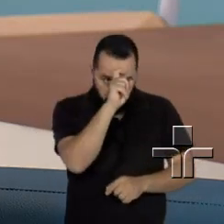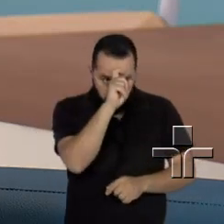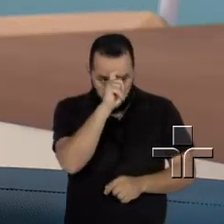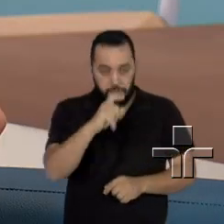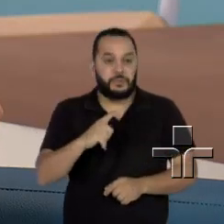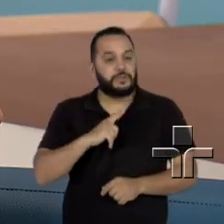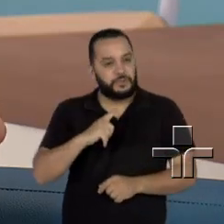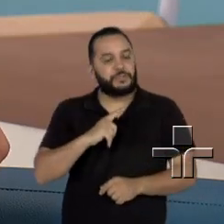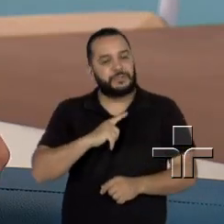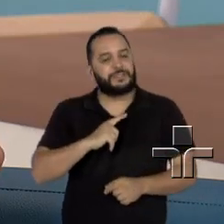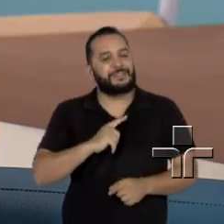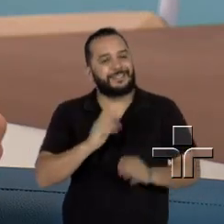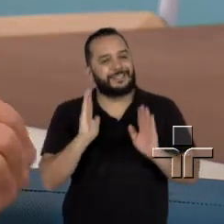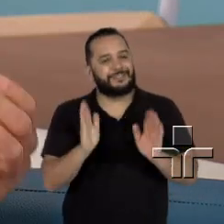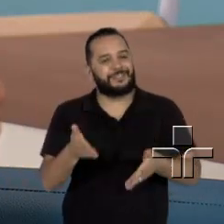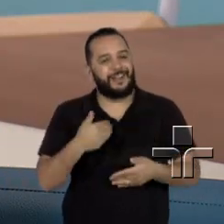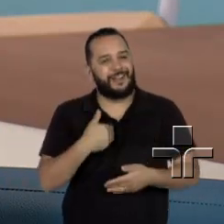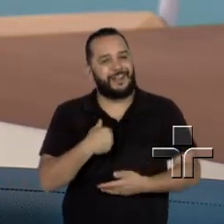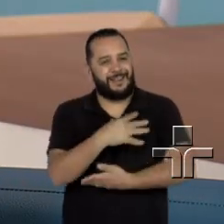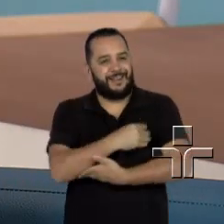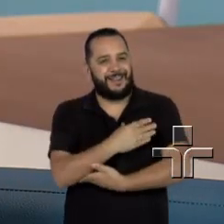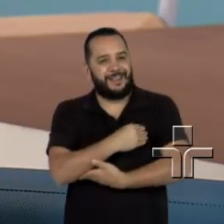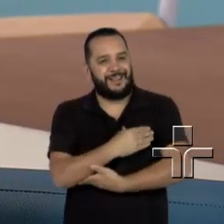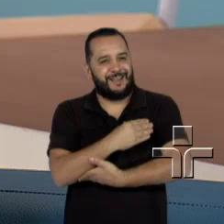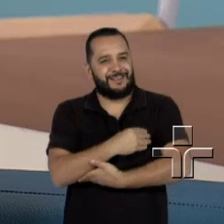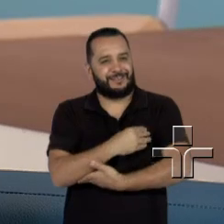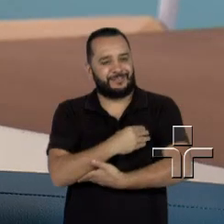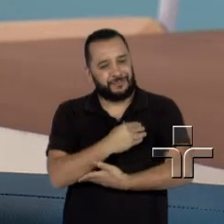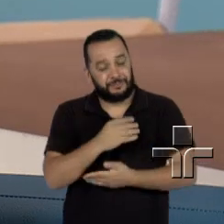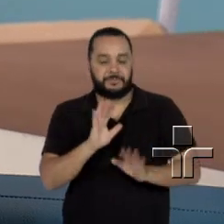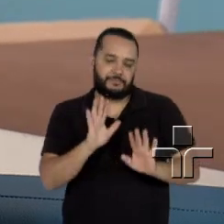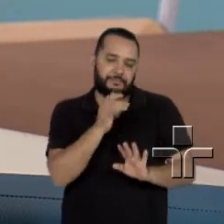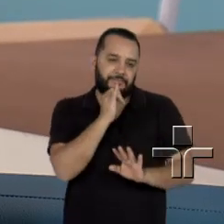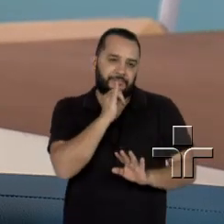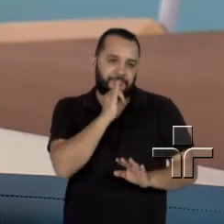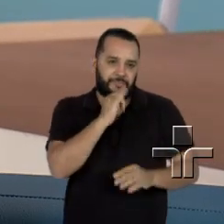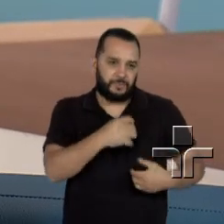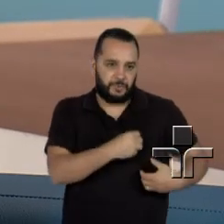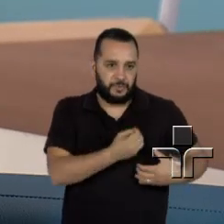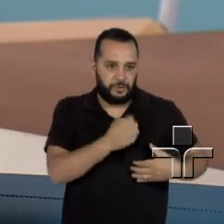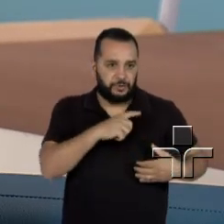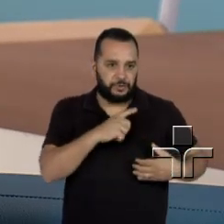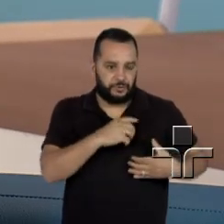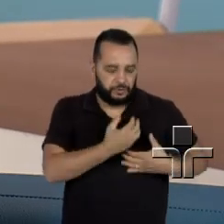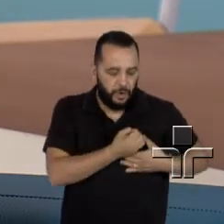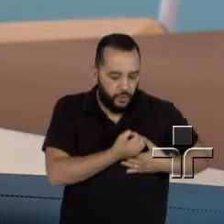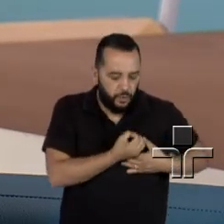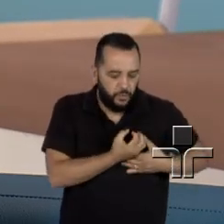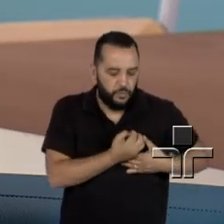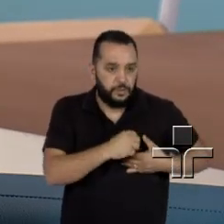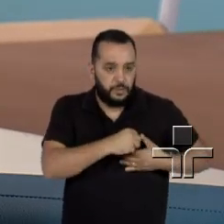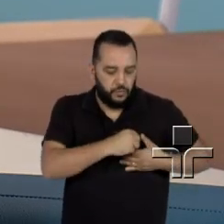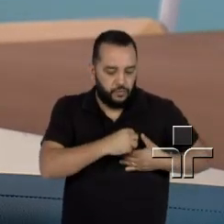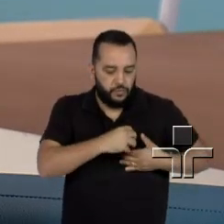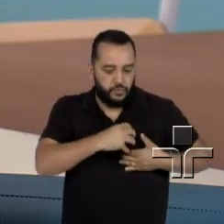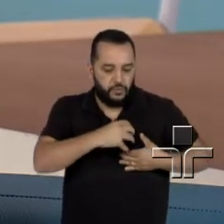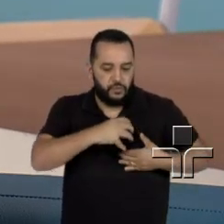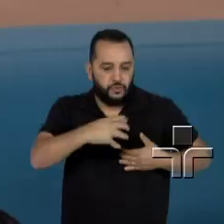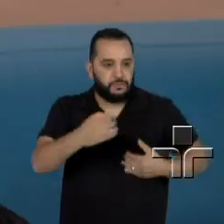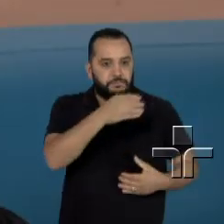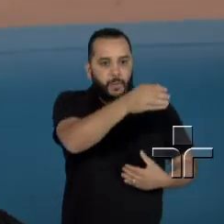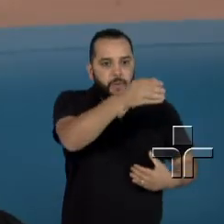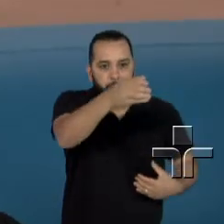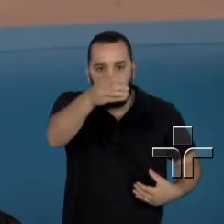banco de leite, né? Então, às vezes, quando o recém-nascido, que a mãe não pode amamentar, eles têm outras mães que fazem